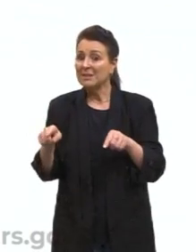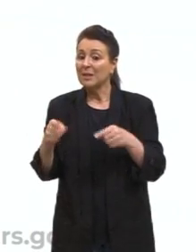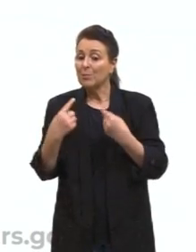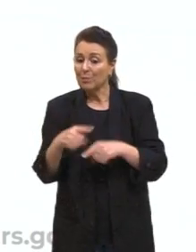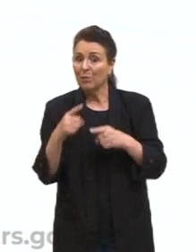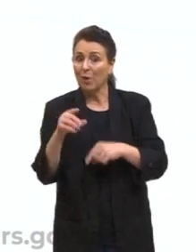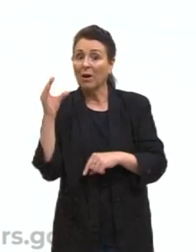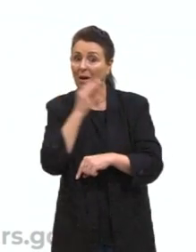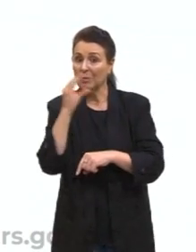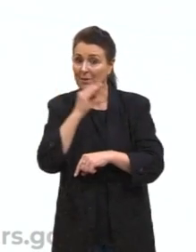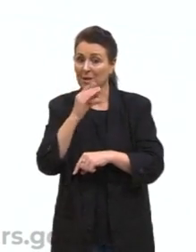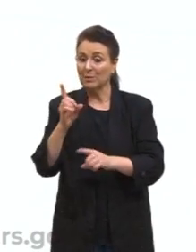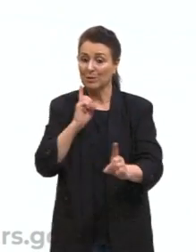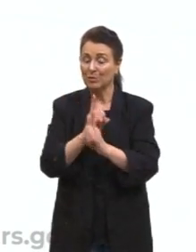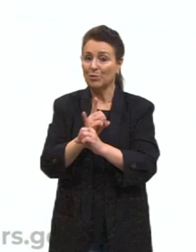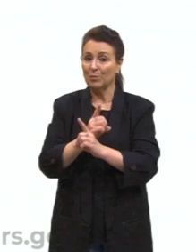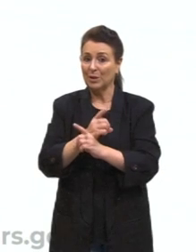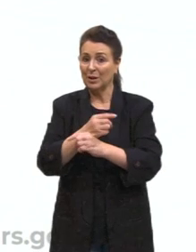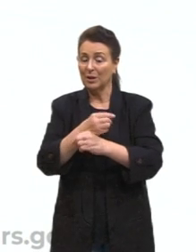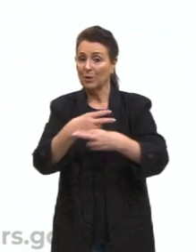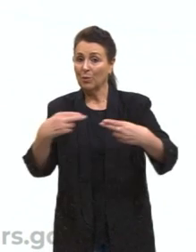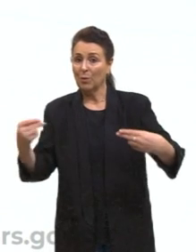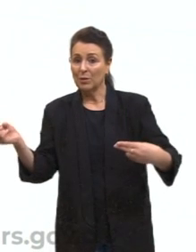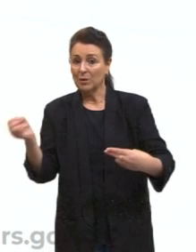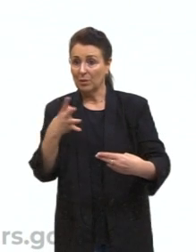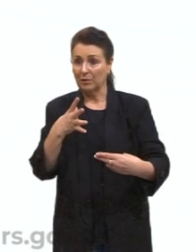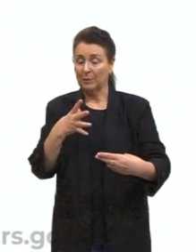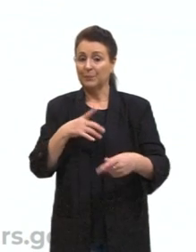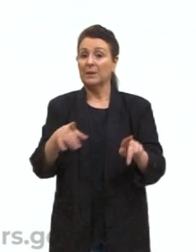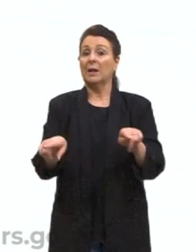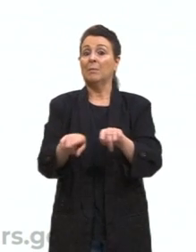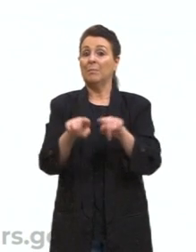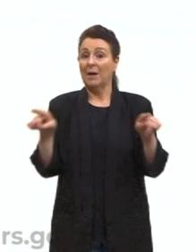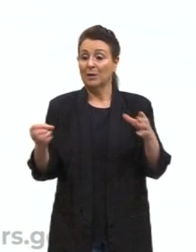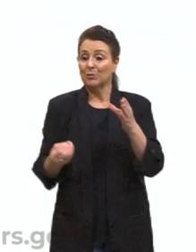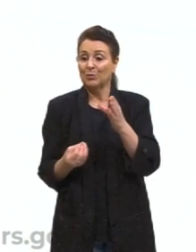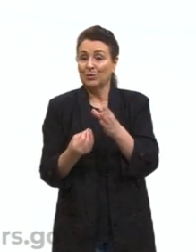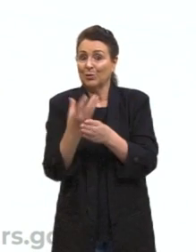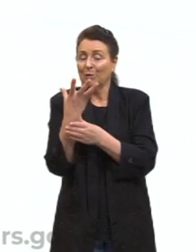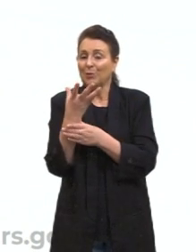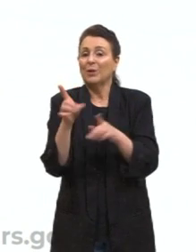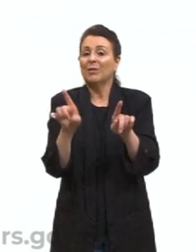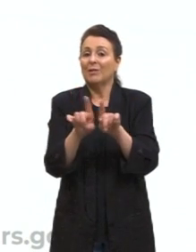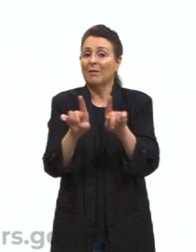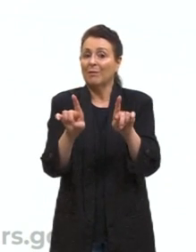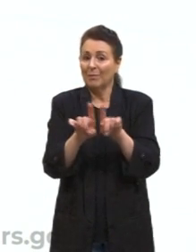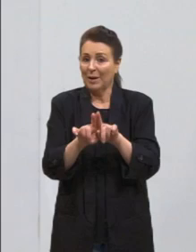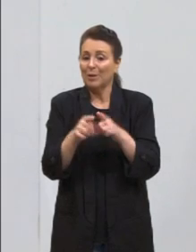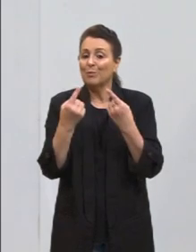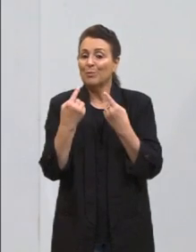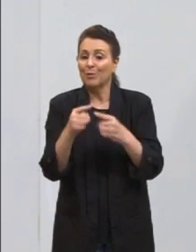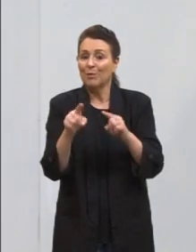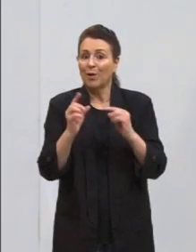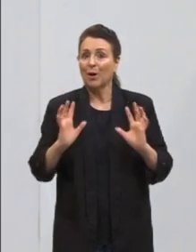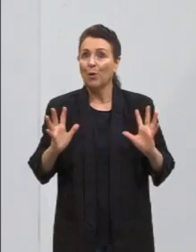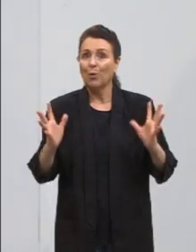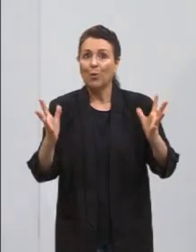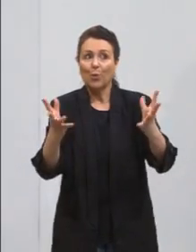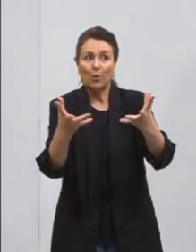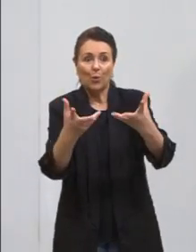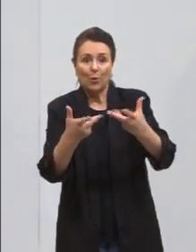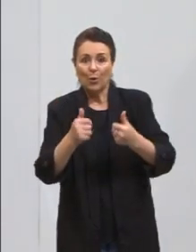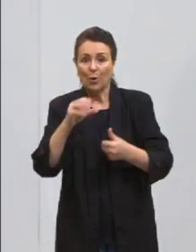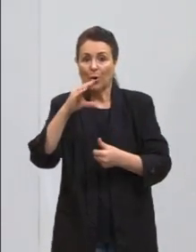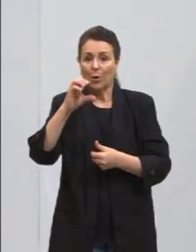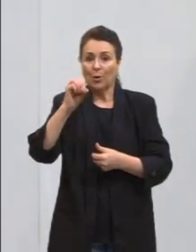Bom, a lógica da inovação traz a lógica do consumo. E o consumo traz junto com isso o lixo. E aí esse lixo que nós